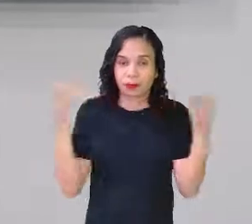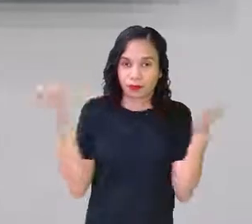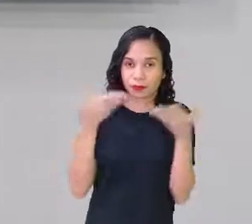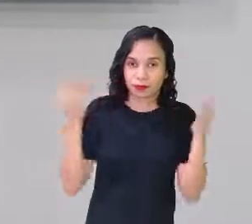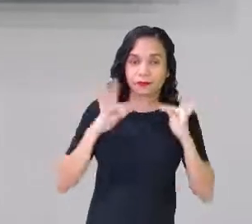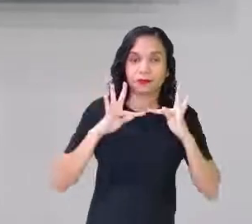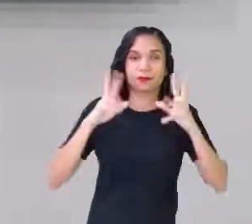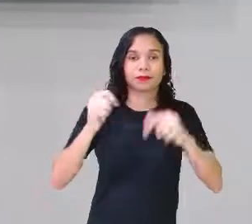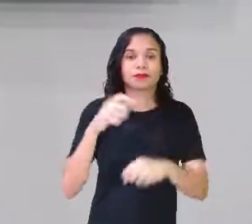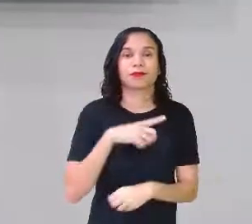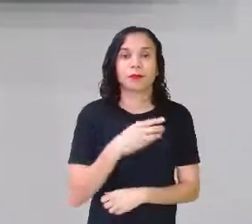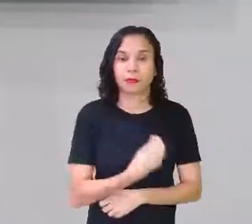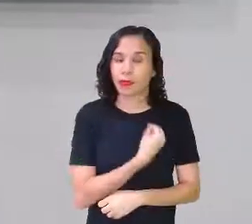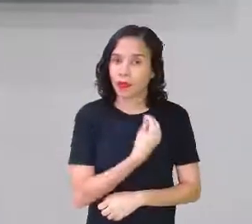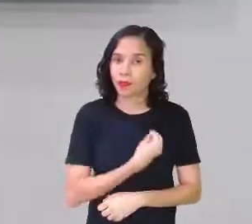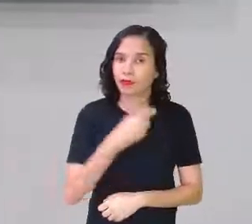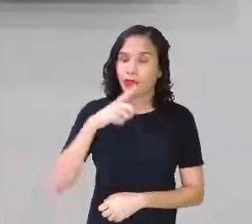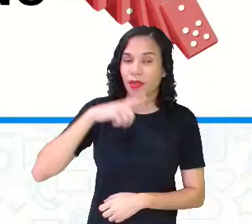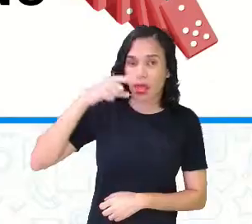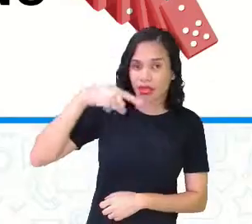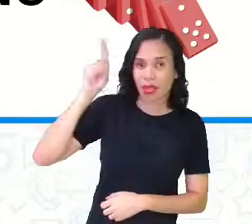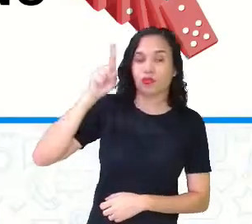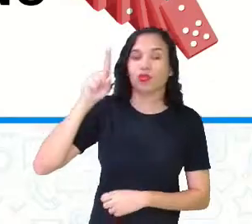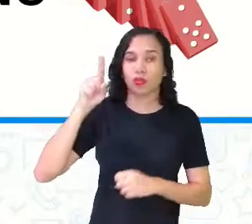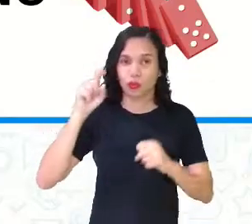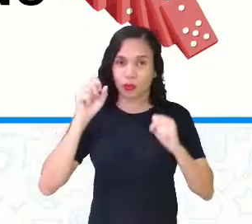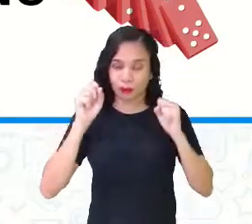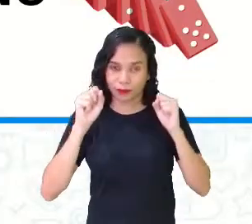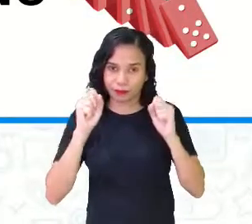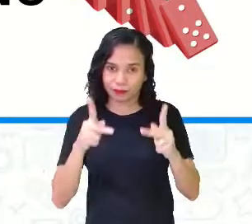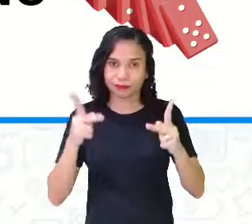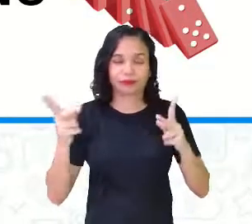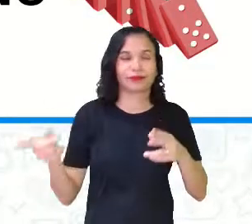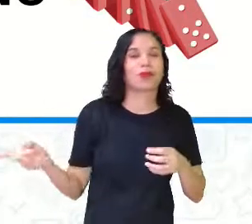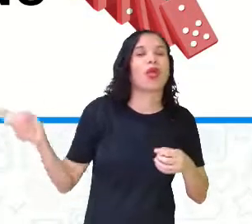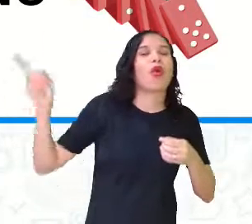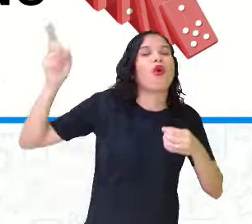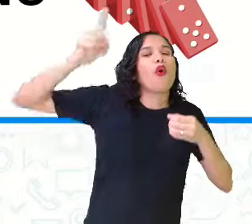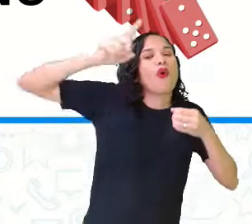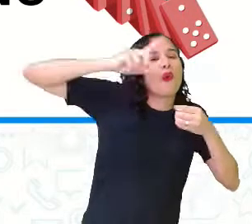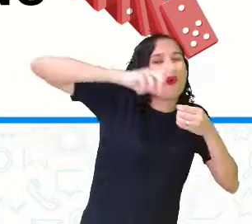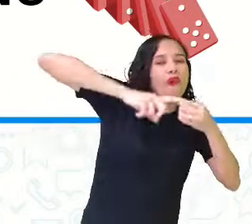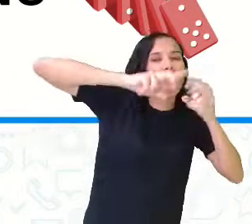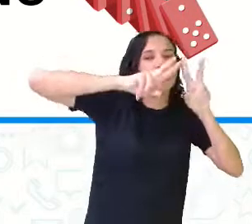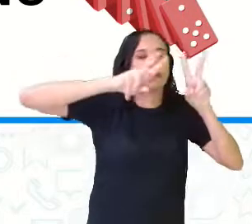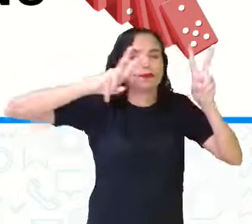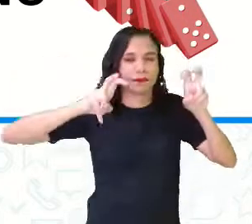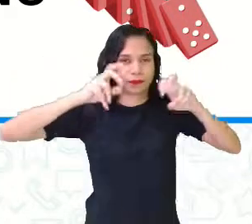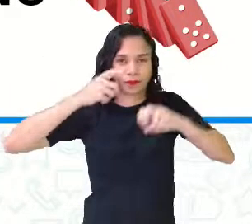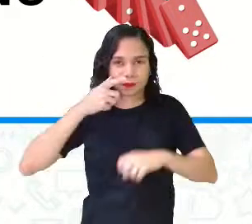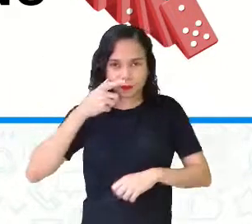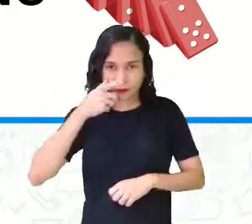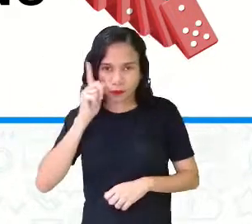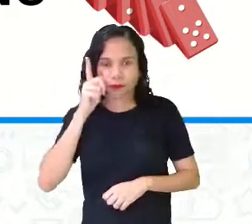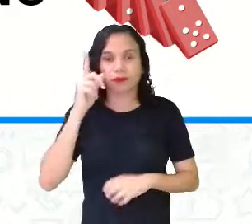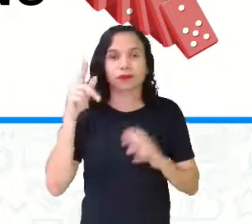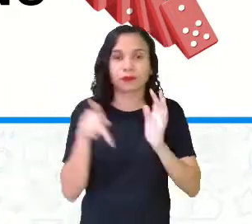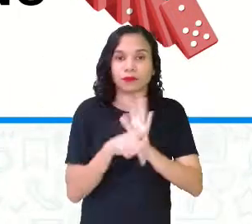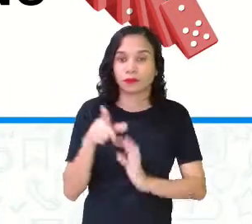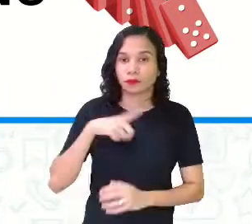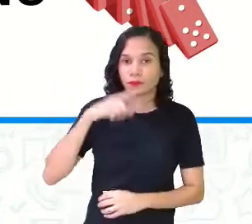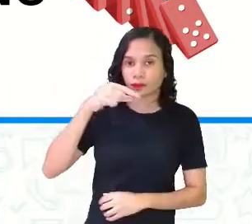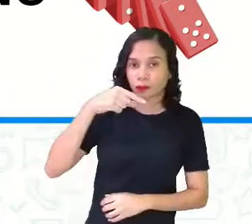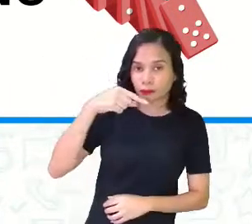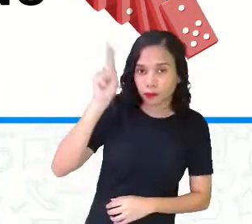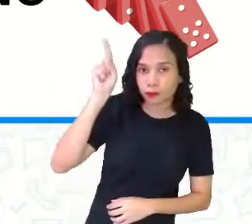todas elas são acentuadas. Voltando um pouquinho no assunto de ontem. O acento